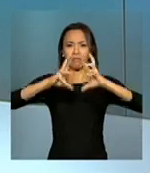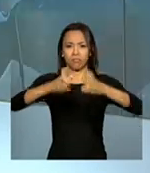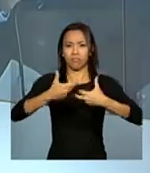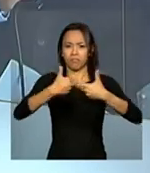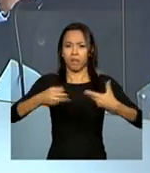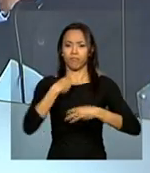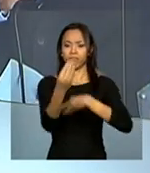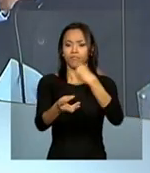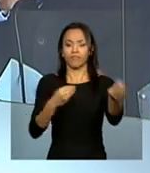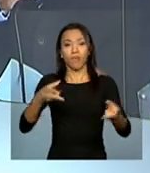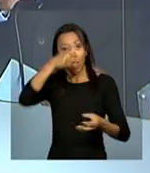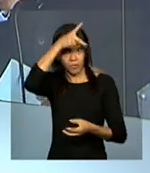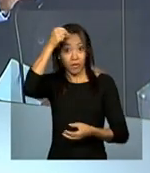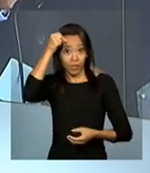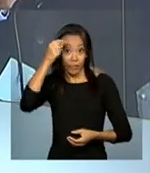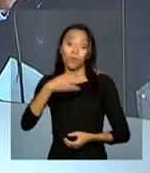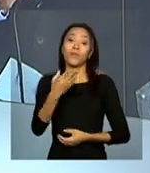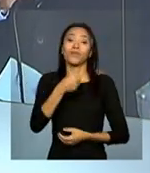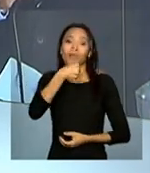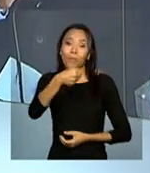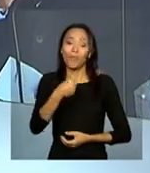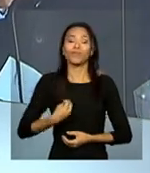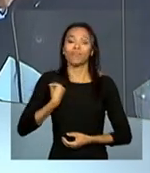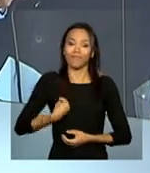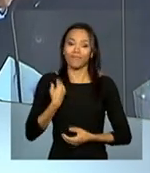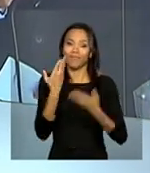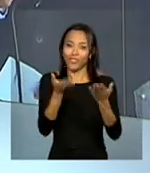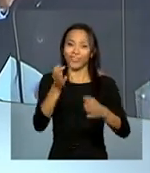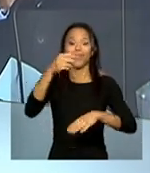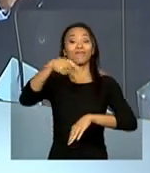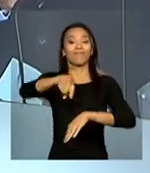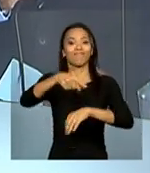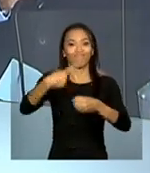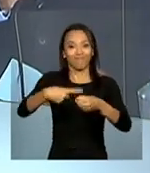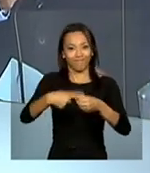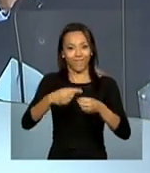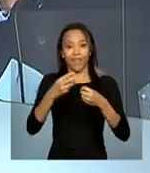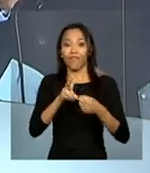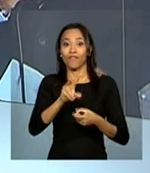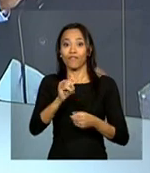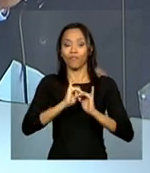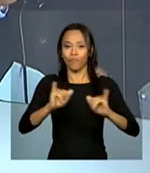repórter João Pedro Neto está em Marabá e tem as informações ao vivo. Boa tarde, João.